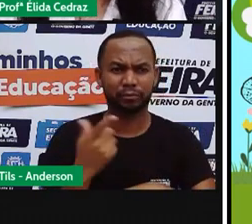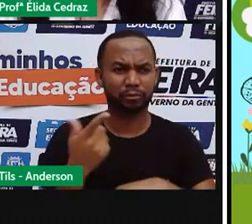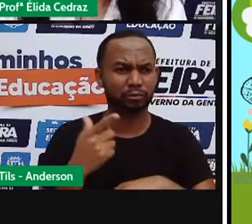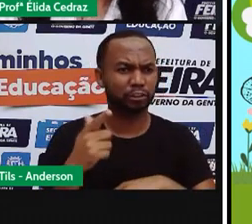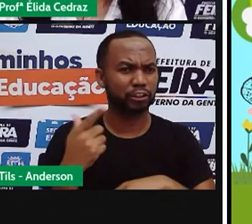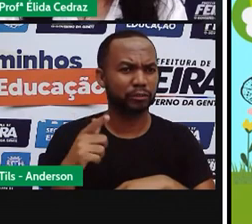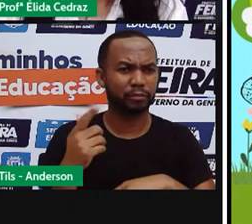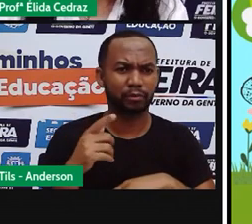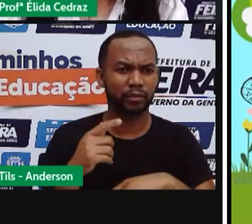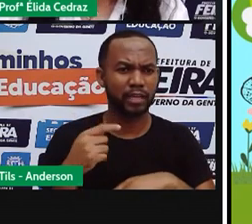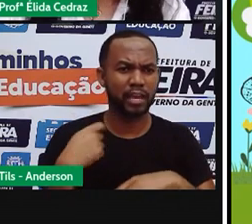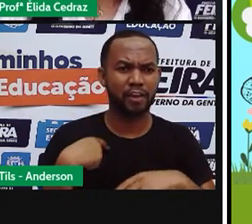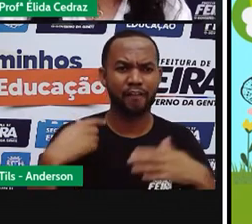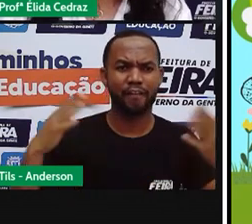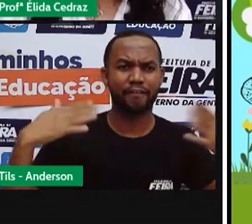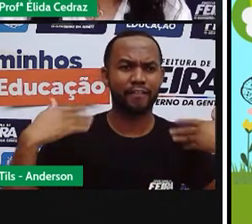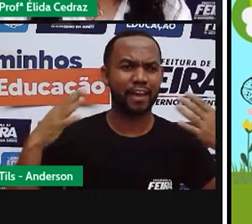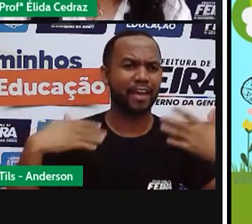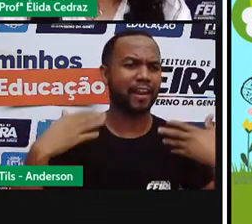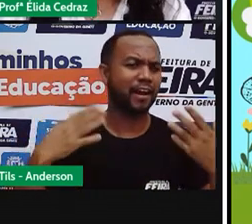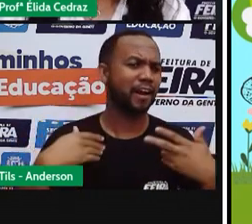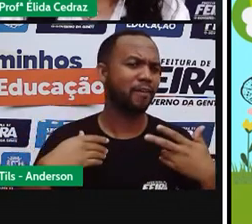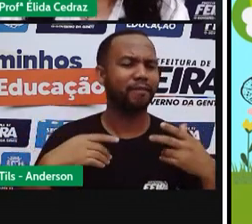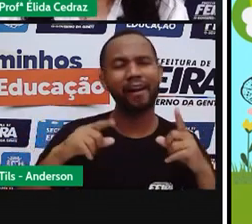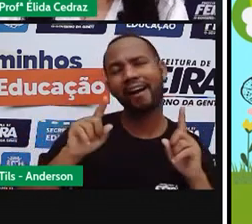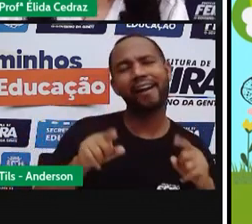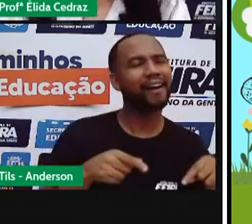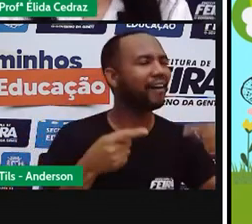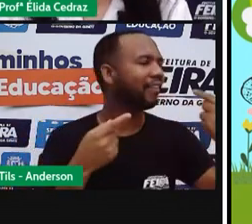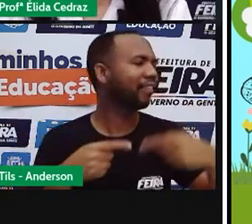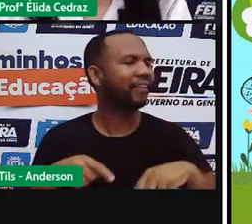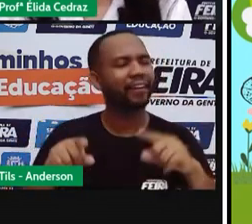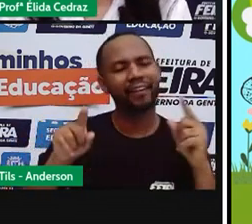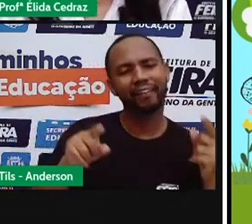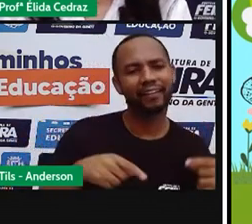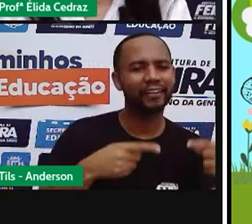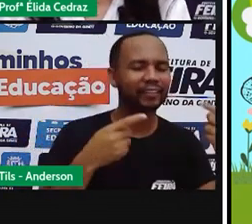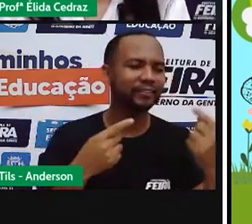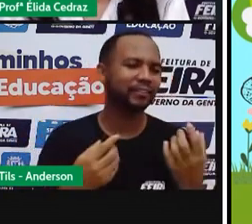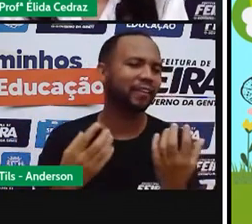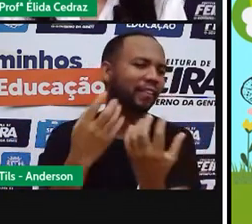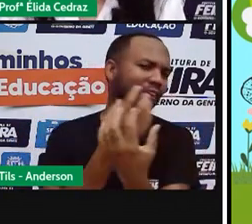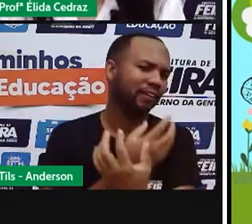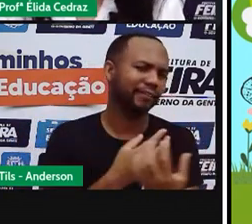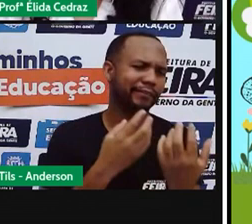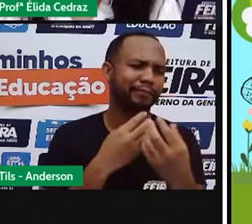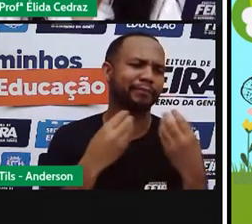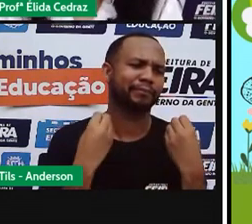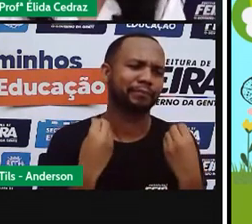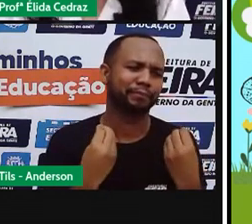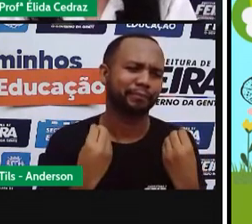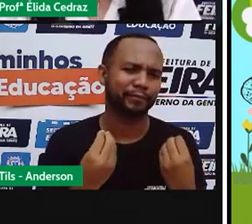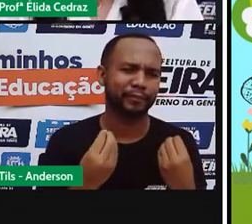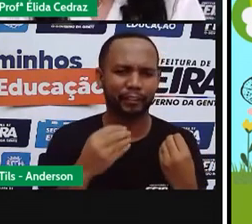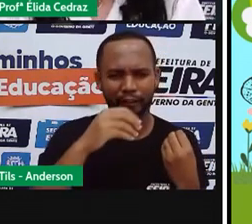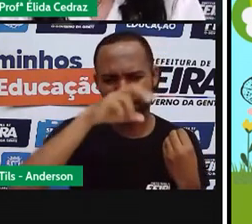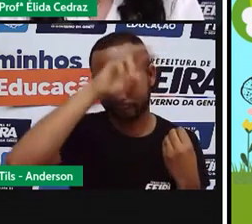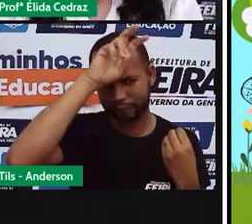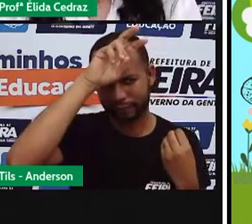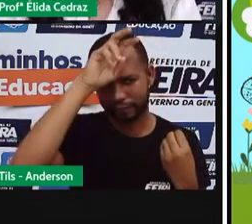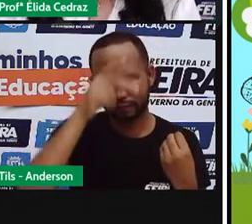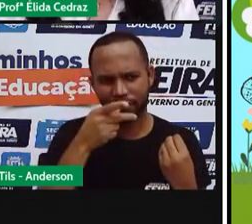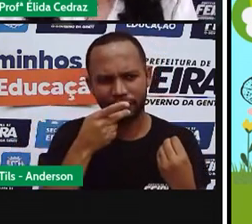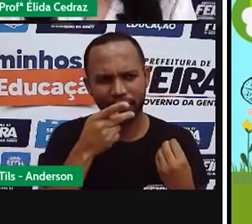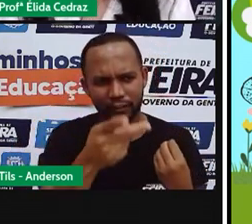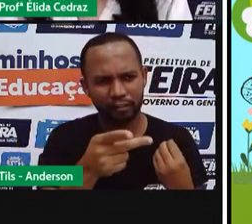Passei o verão todo cantando. Falou a formiga. Bom, se você